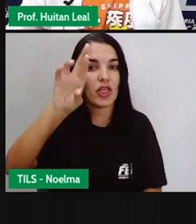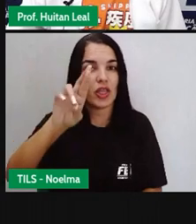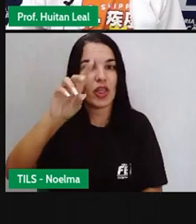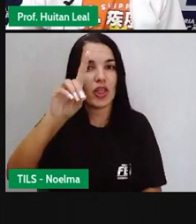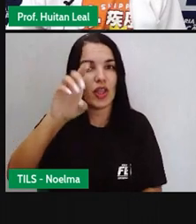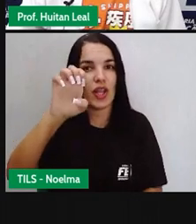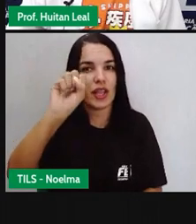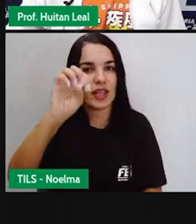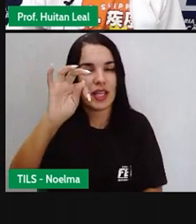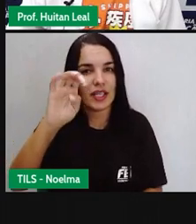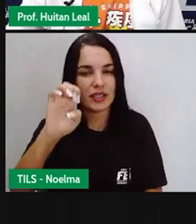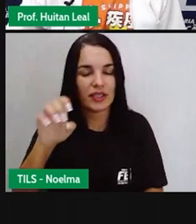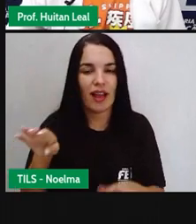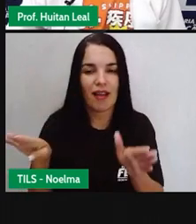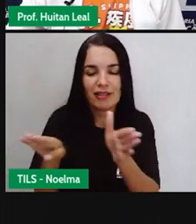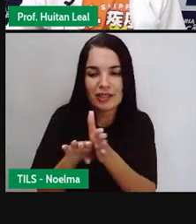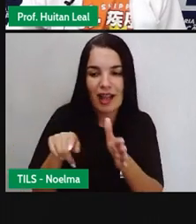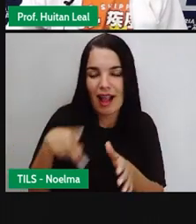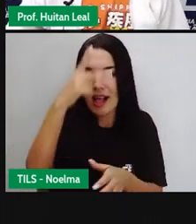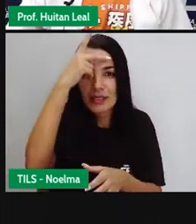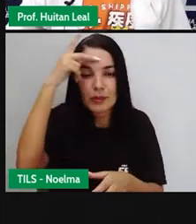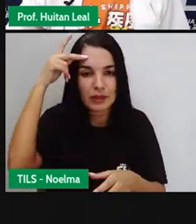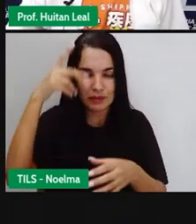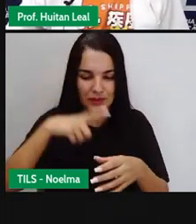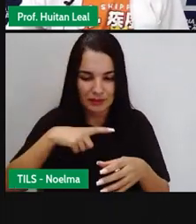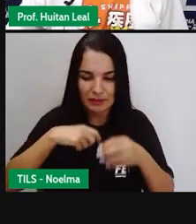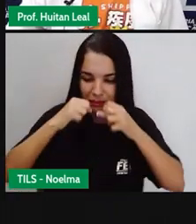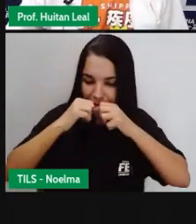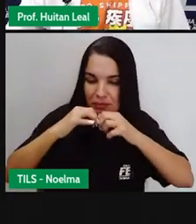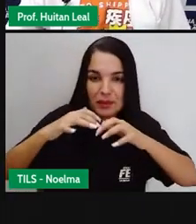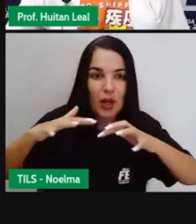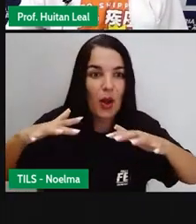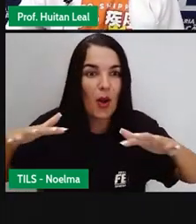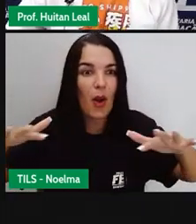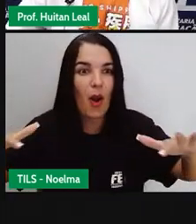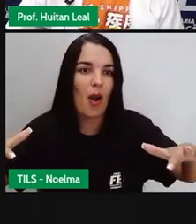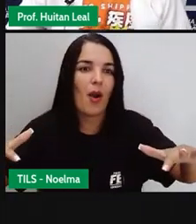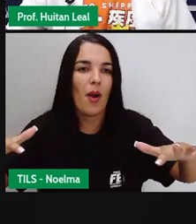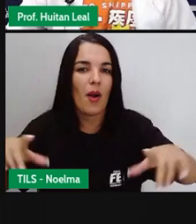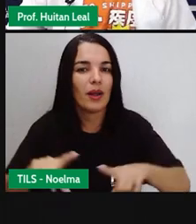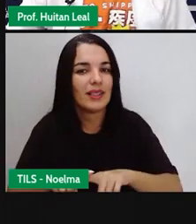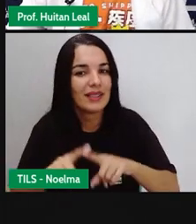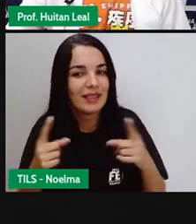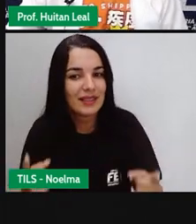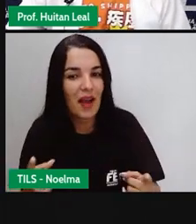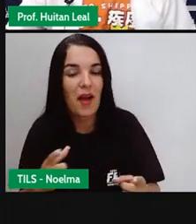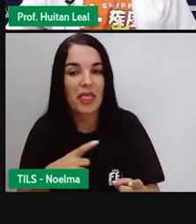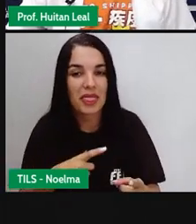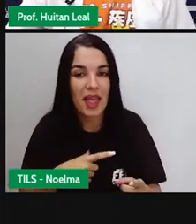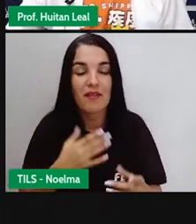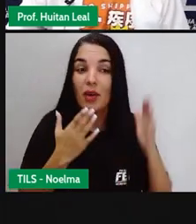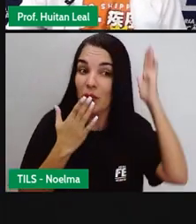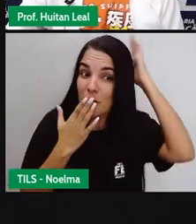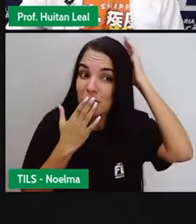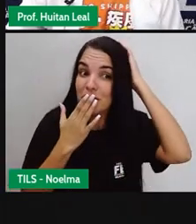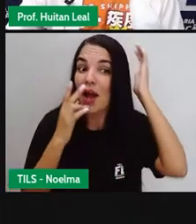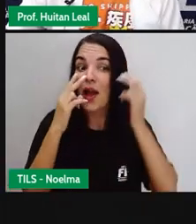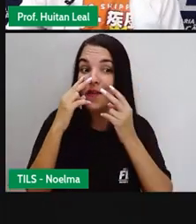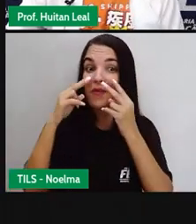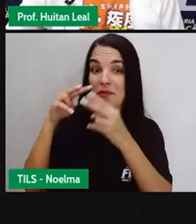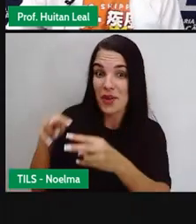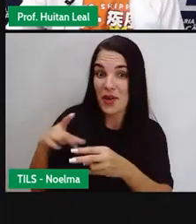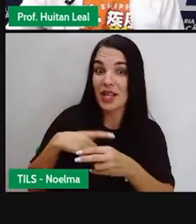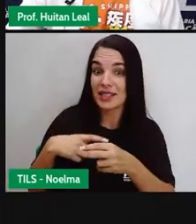chega ao público através do selo do Caio Doutor. Então, os nossos indígenas estão ganhando